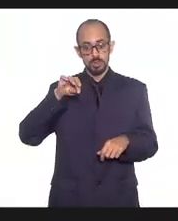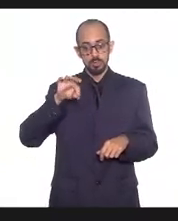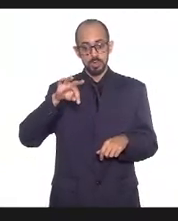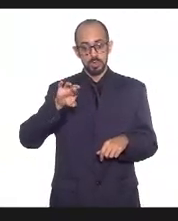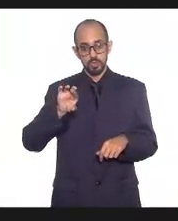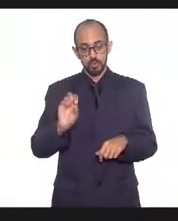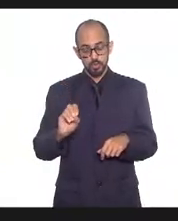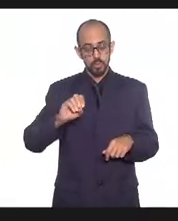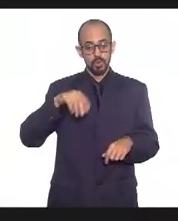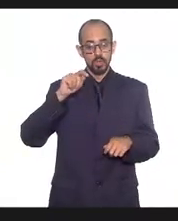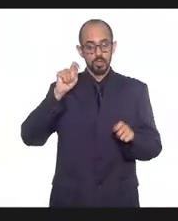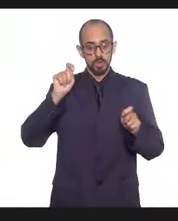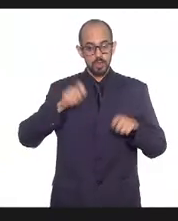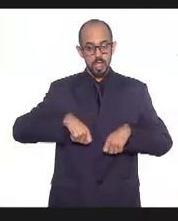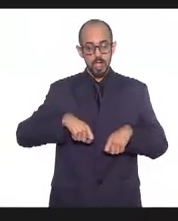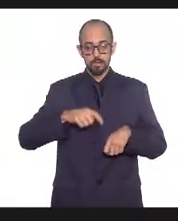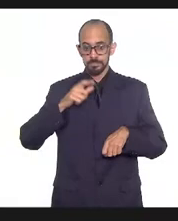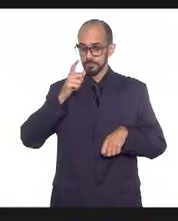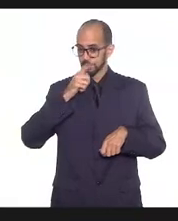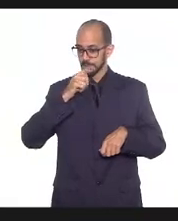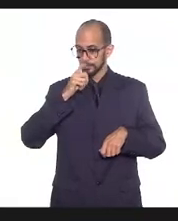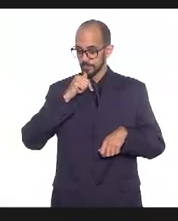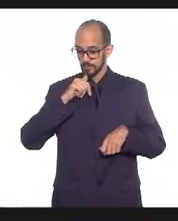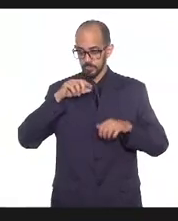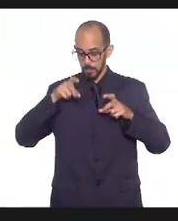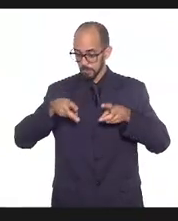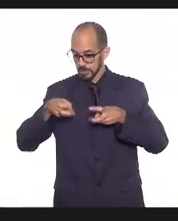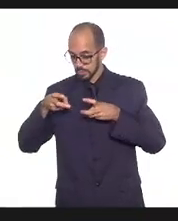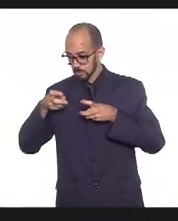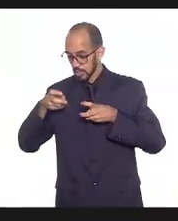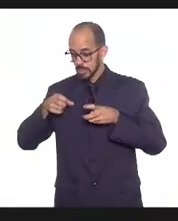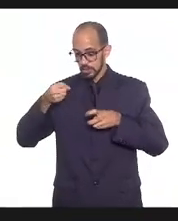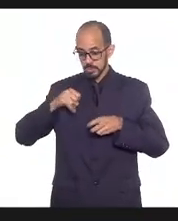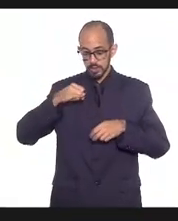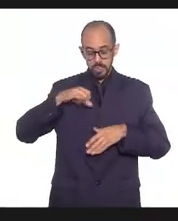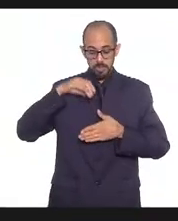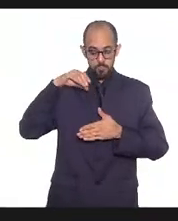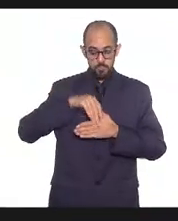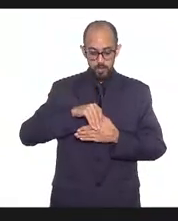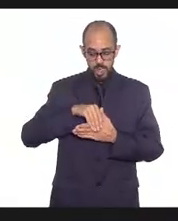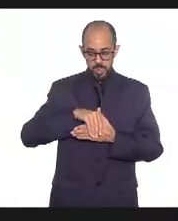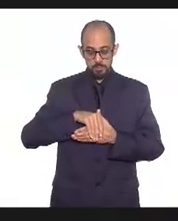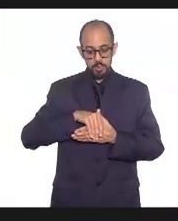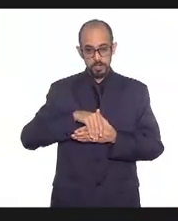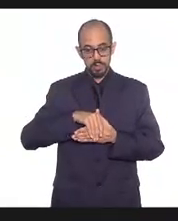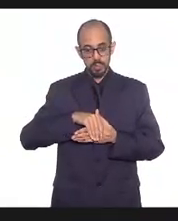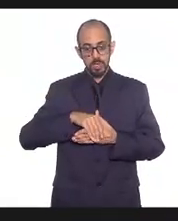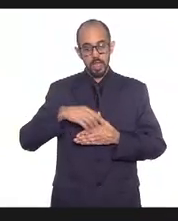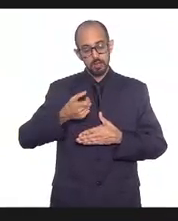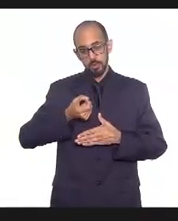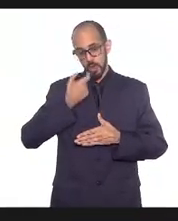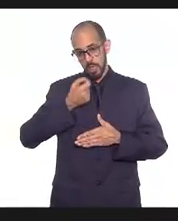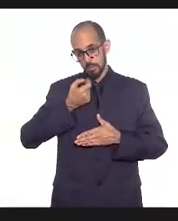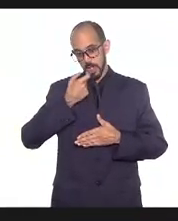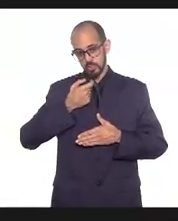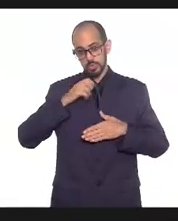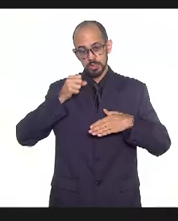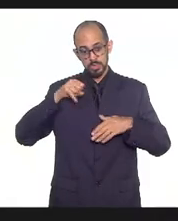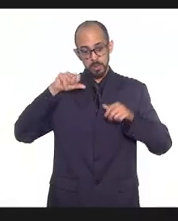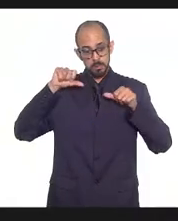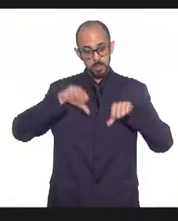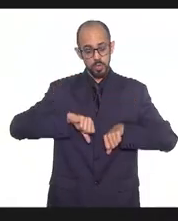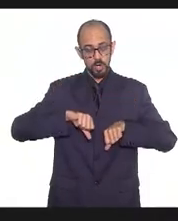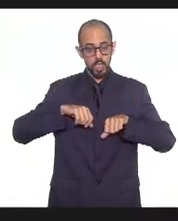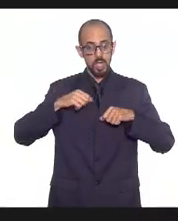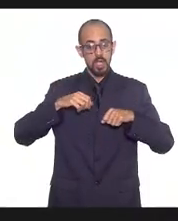hidratação, acompanha, se tiver febre vai fazer um antitérmico para a febre, mas vai acompanhar. Se piorar a